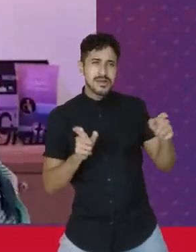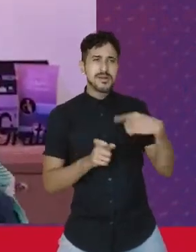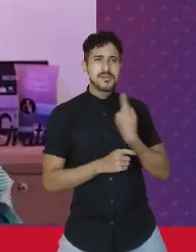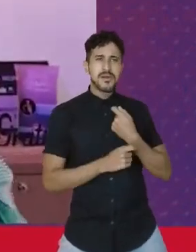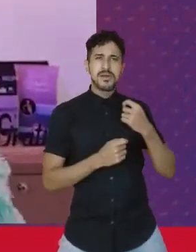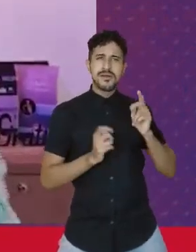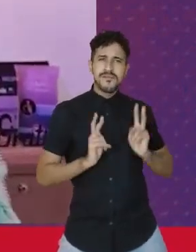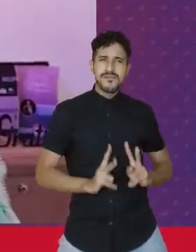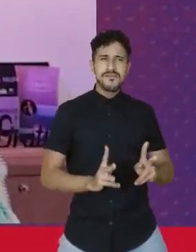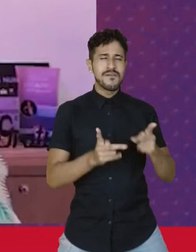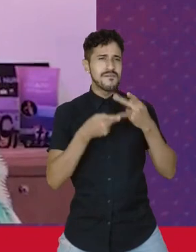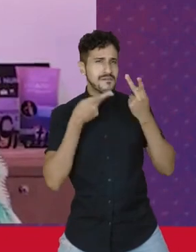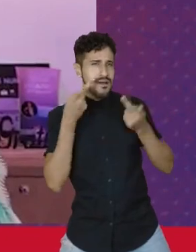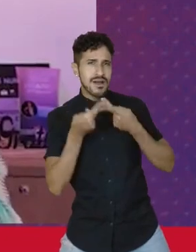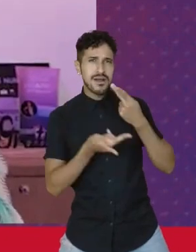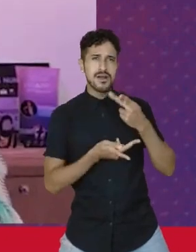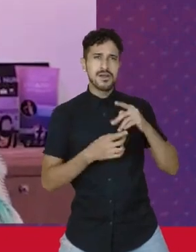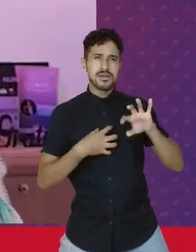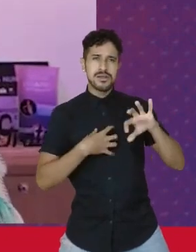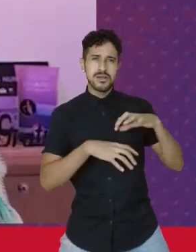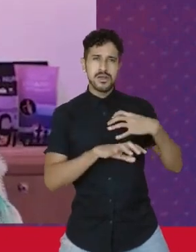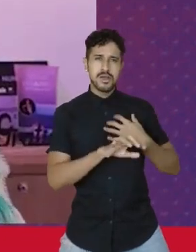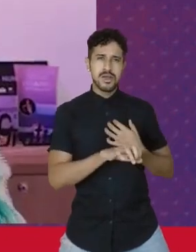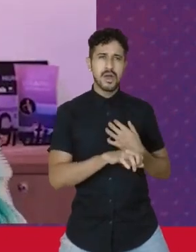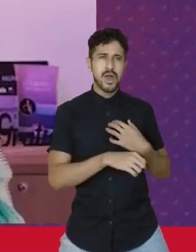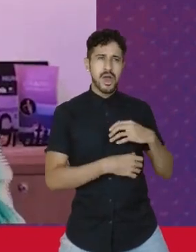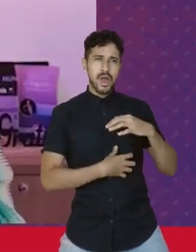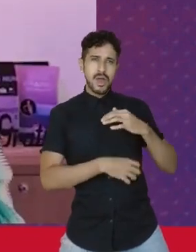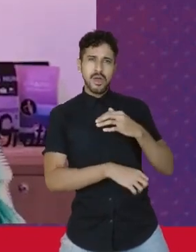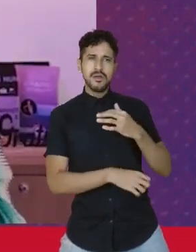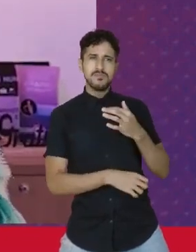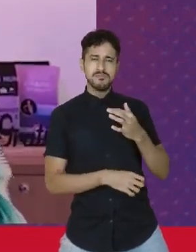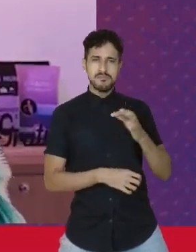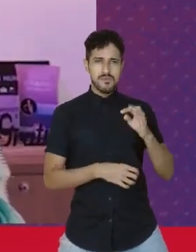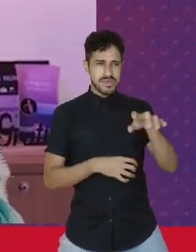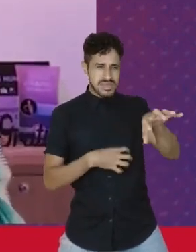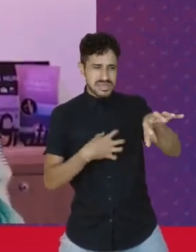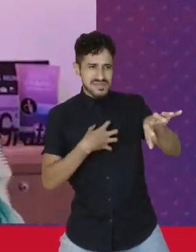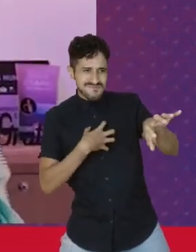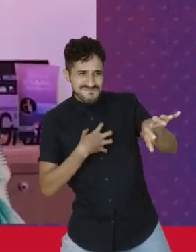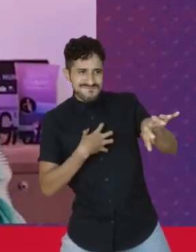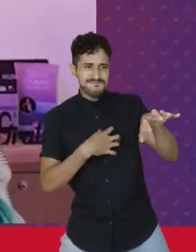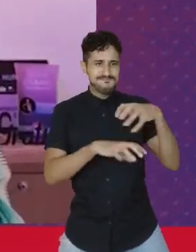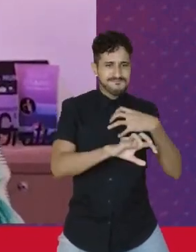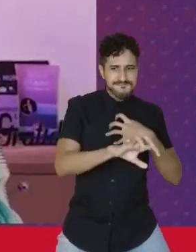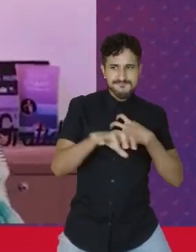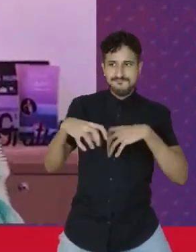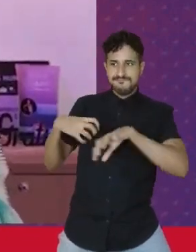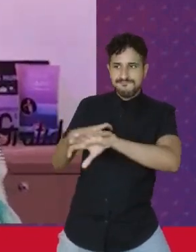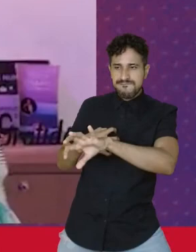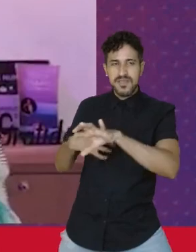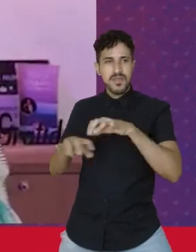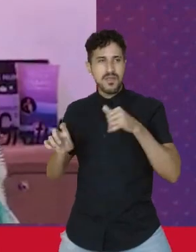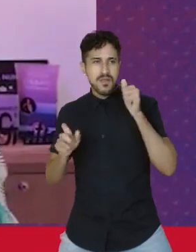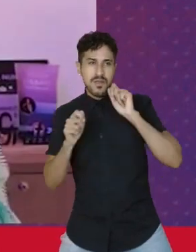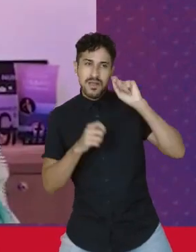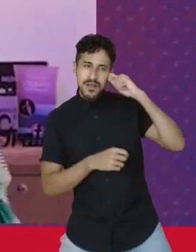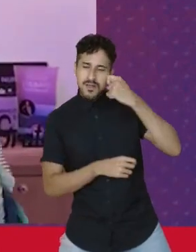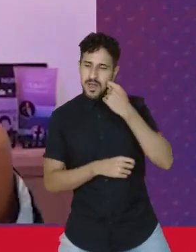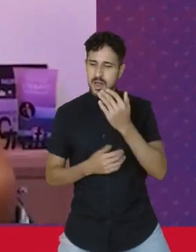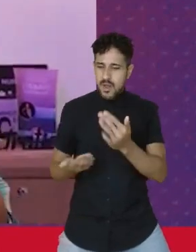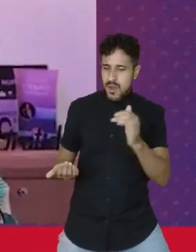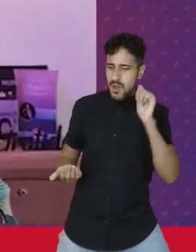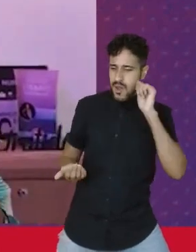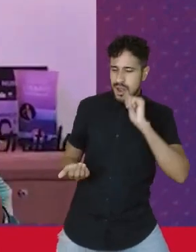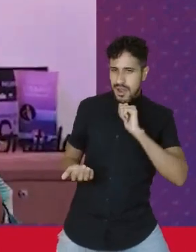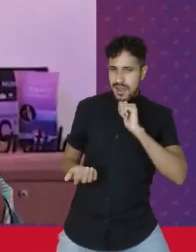tem falado muito de doloridade, a dor que bate aqui, que bate aí na pele da outra mulher negra, da menina negra,